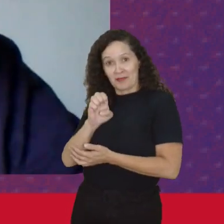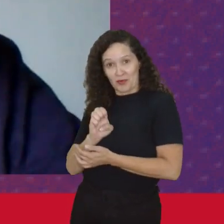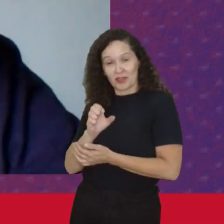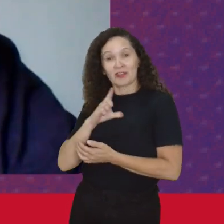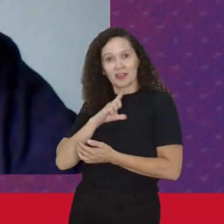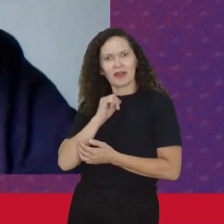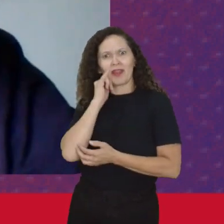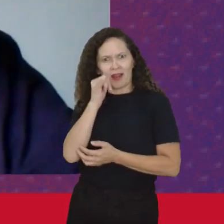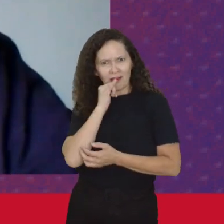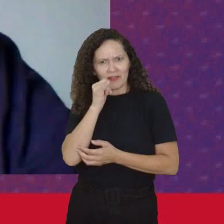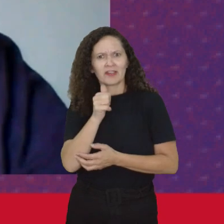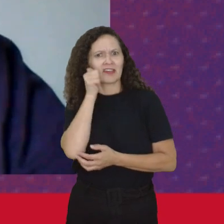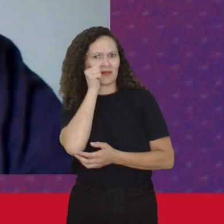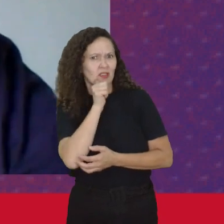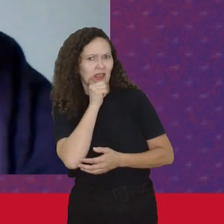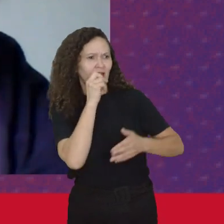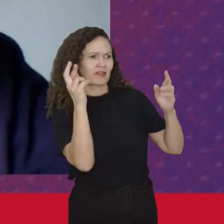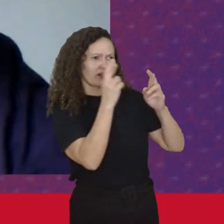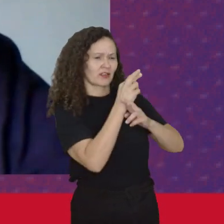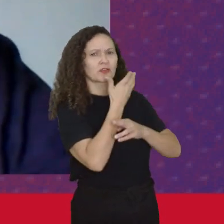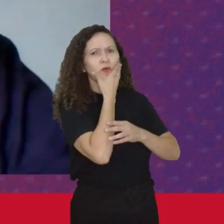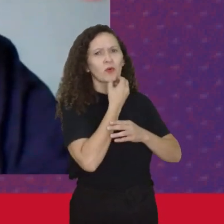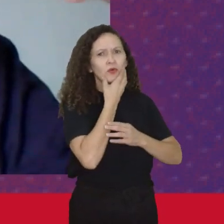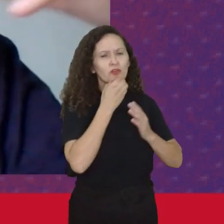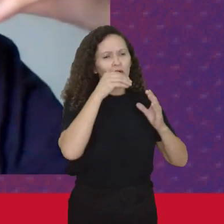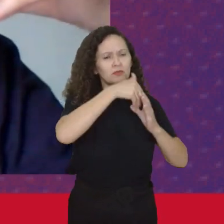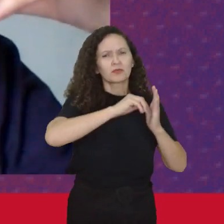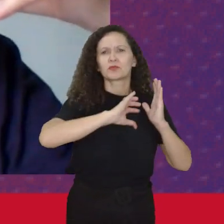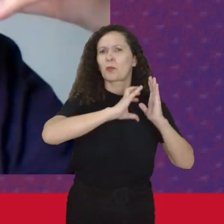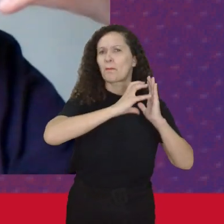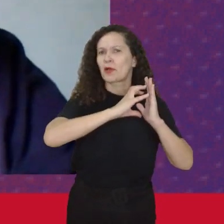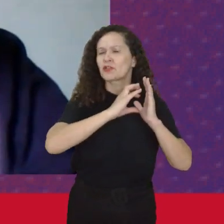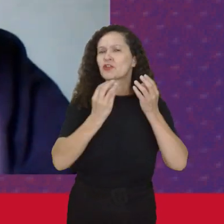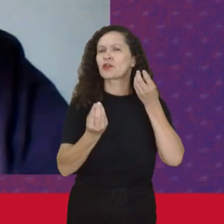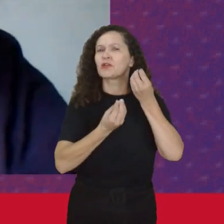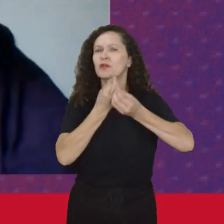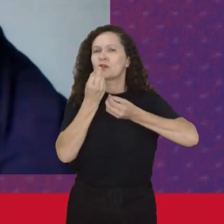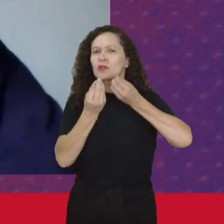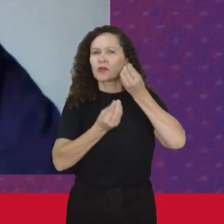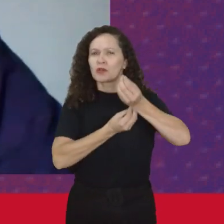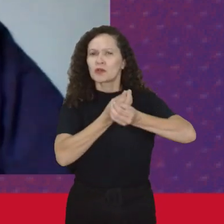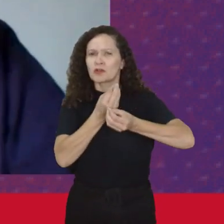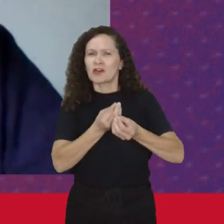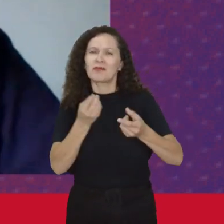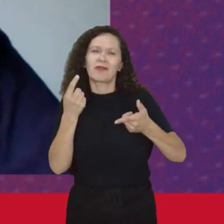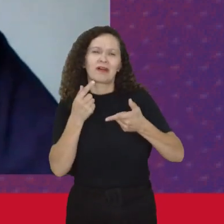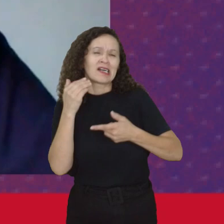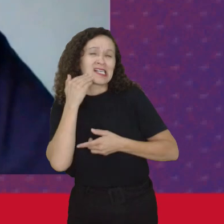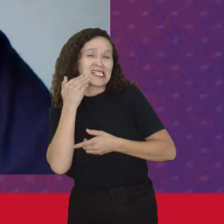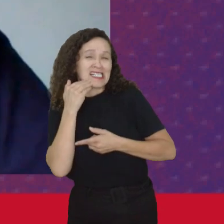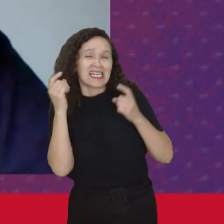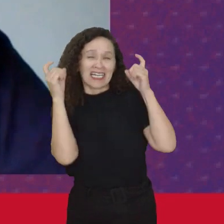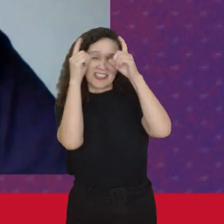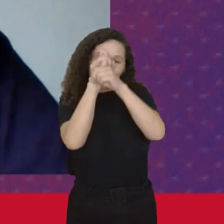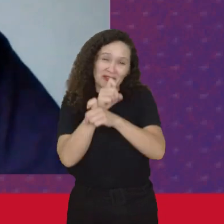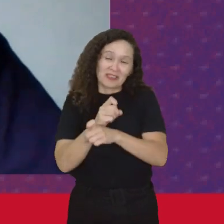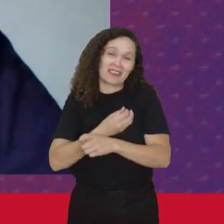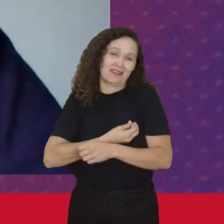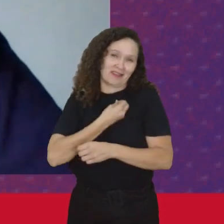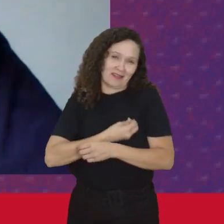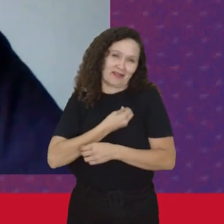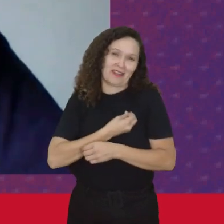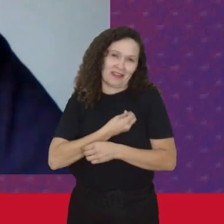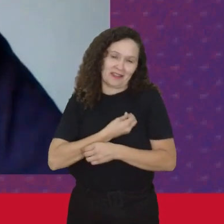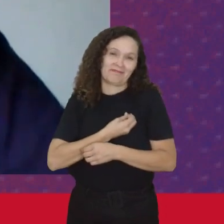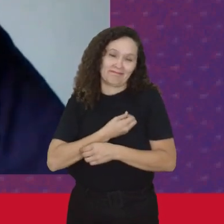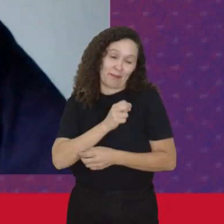Das mulheres Com os homens Nos partidos De como As incoerências Entre a vida pública E vida privada